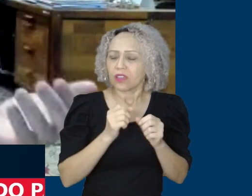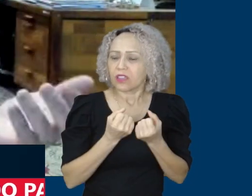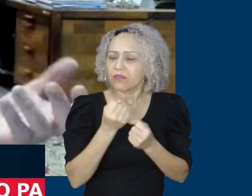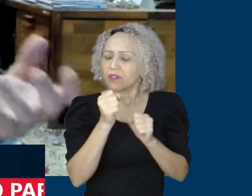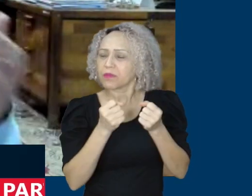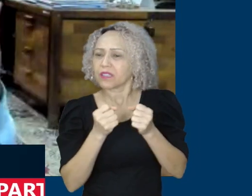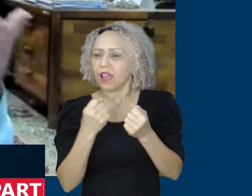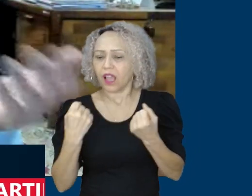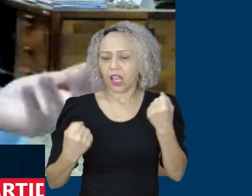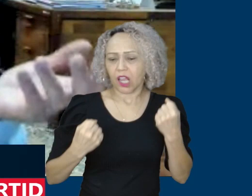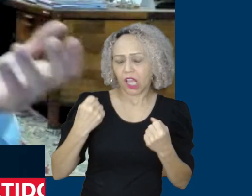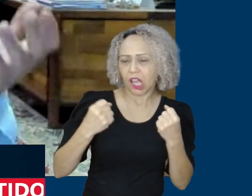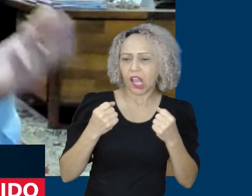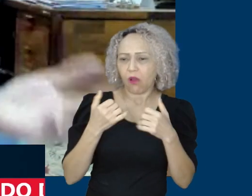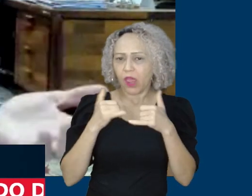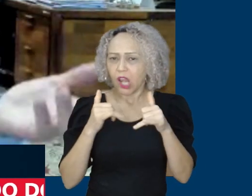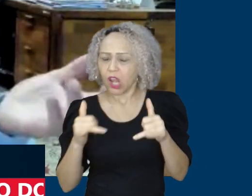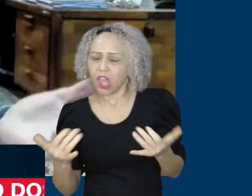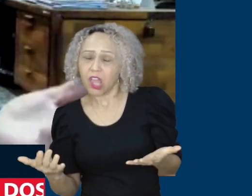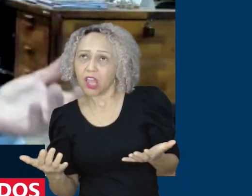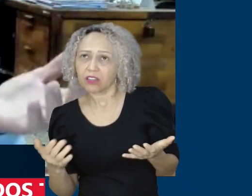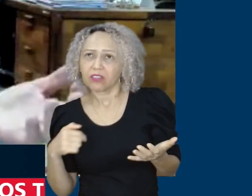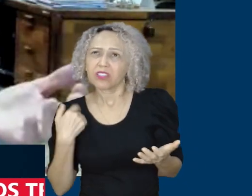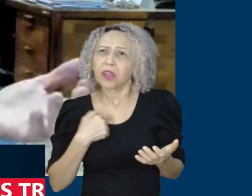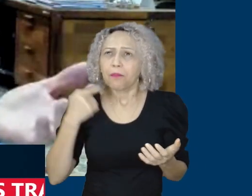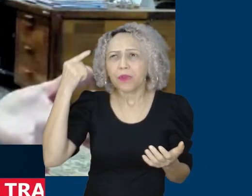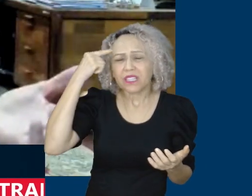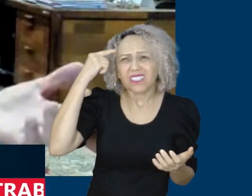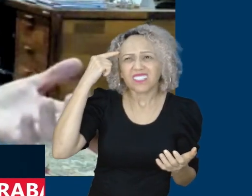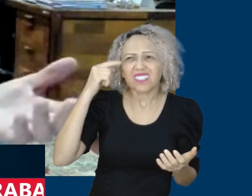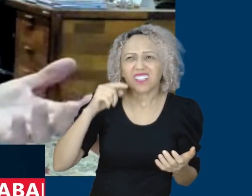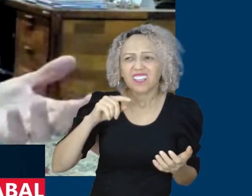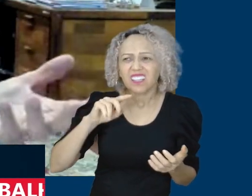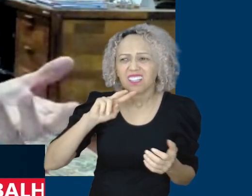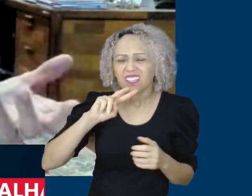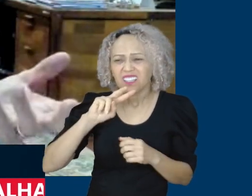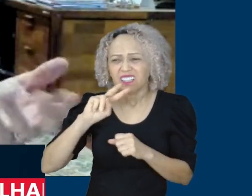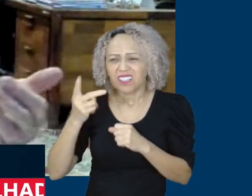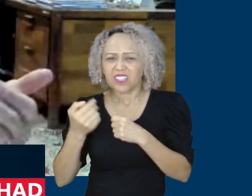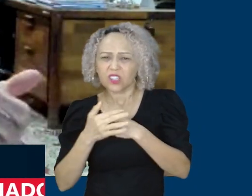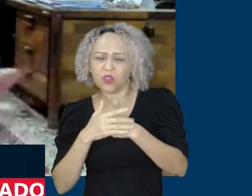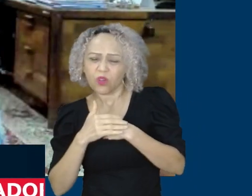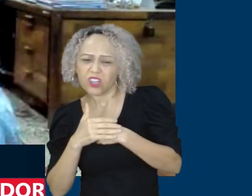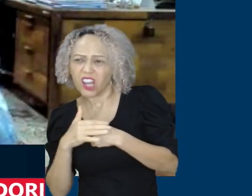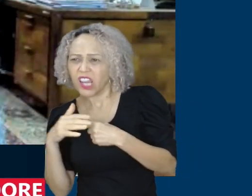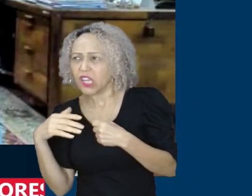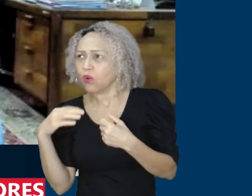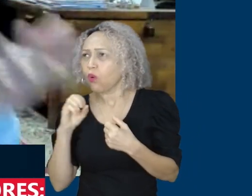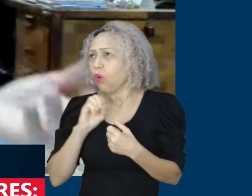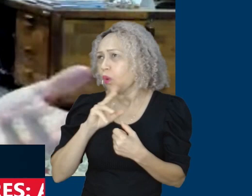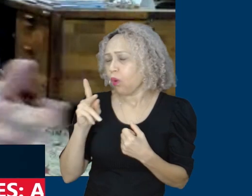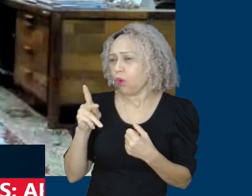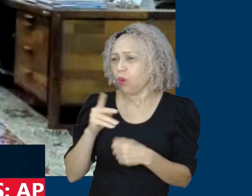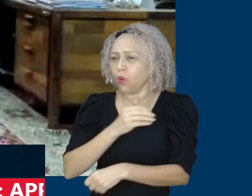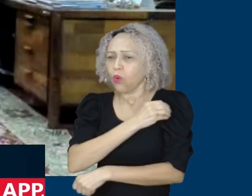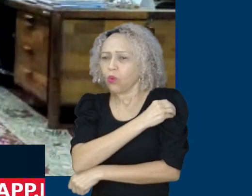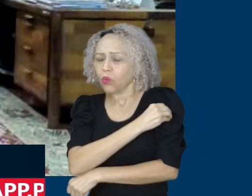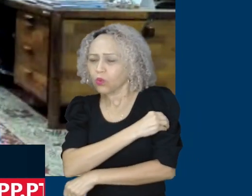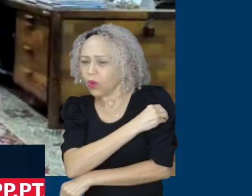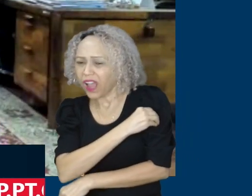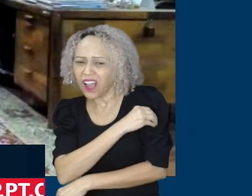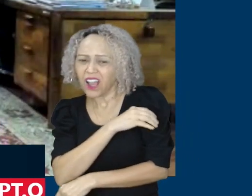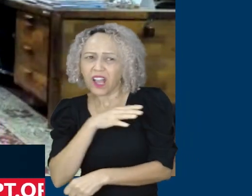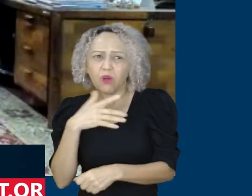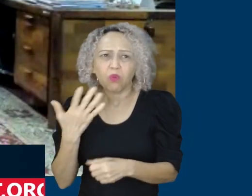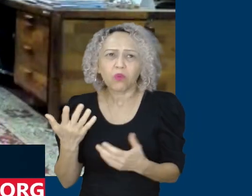hidrogênio, se é energia gerada a partir do álcool, do bagaço da cana, da biomassa, e você